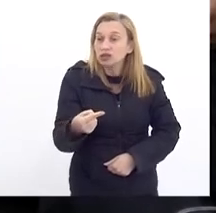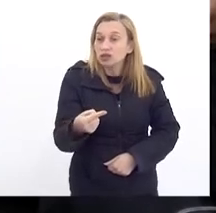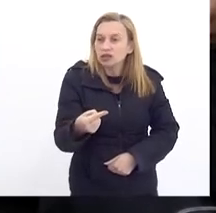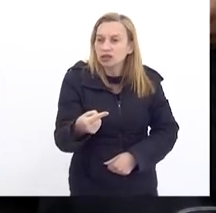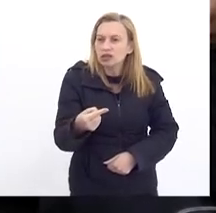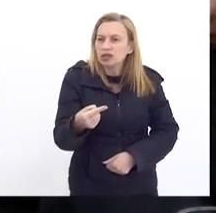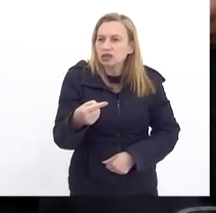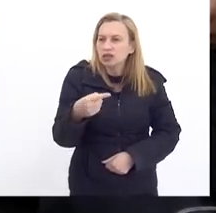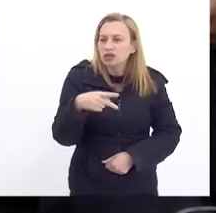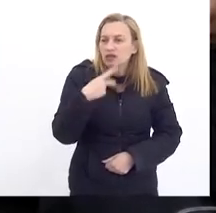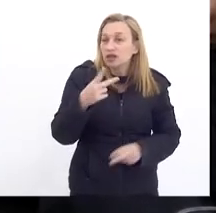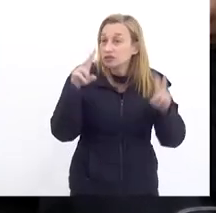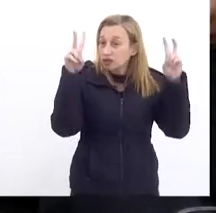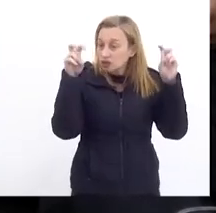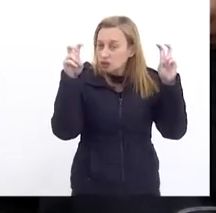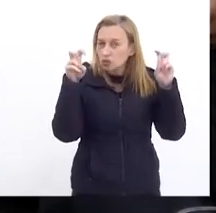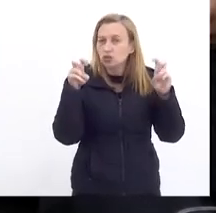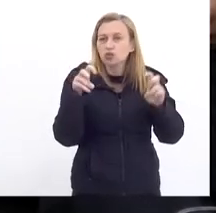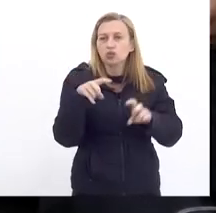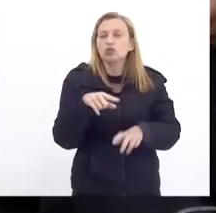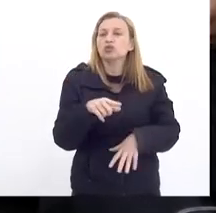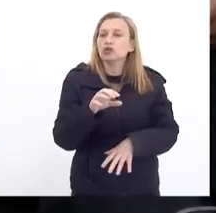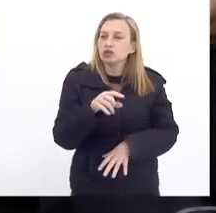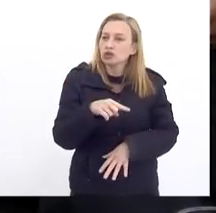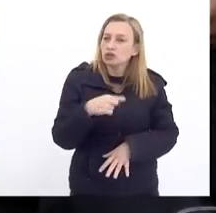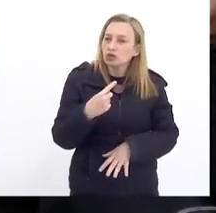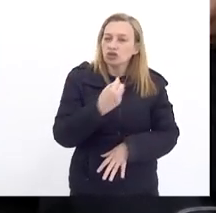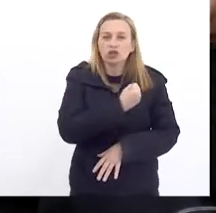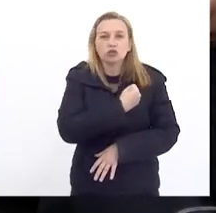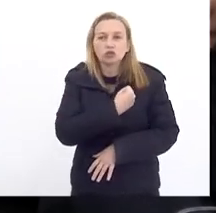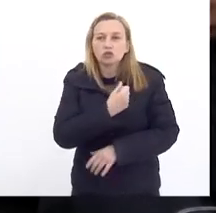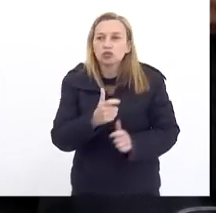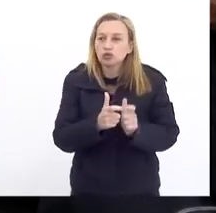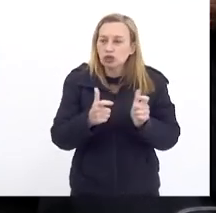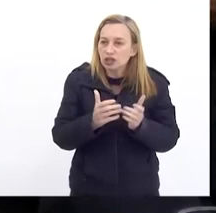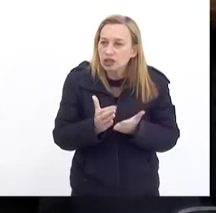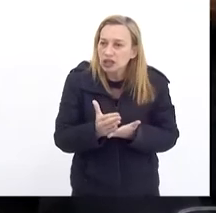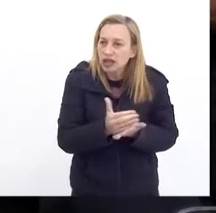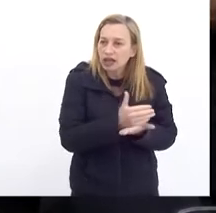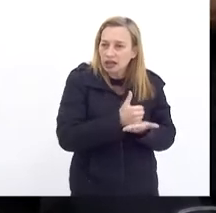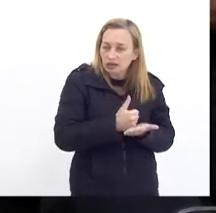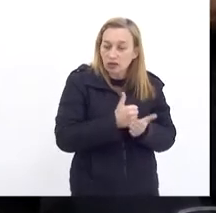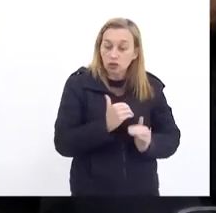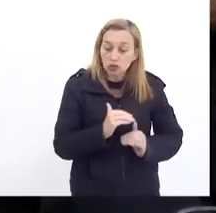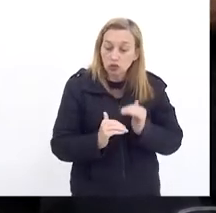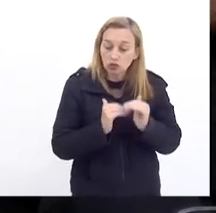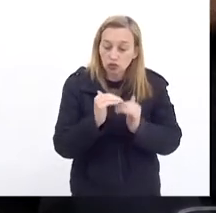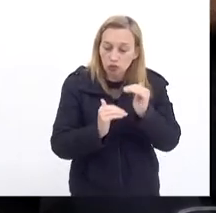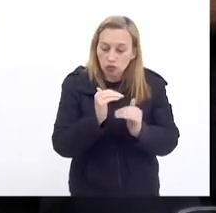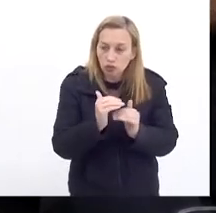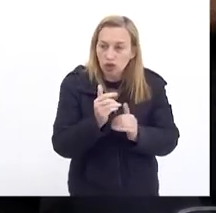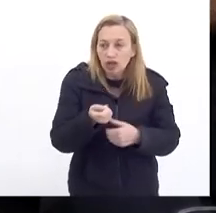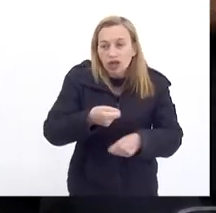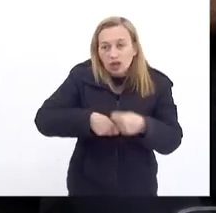Tratarmos Essa matéria Sem dúvida Nenhuma Nós teremos Um aumento Da arrecadação Teremos um desenvolvimento Econômico E geração De